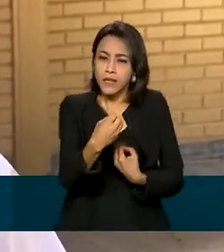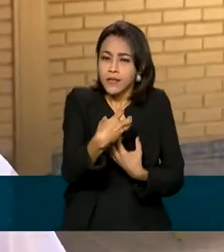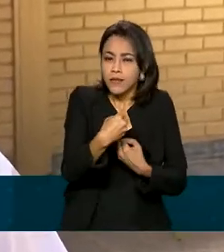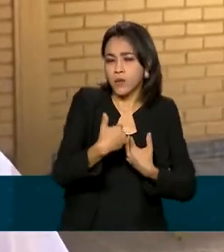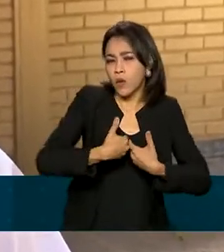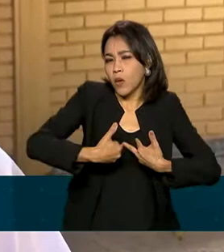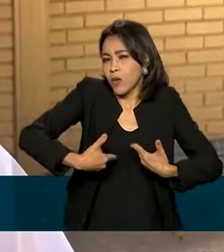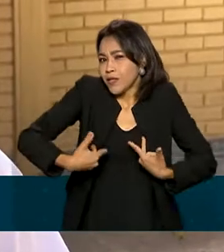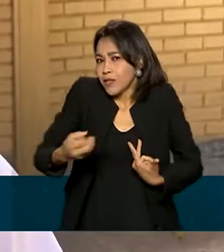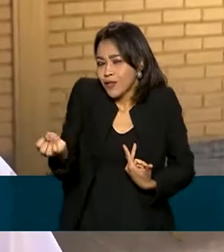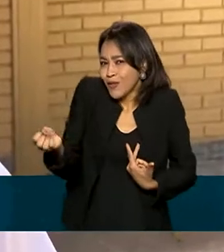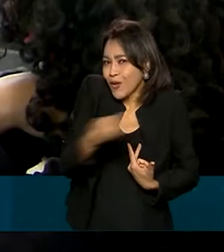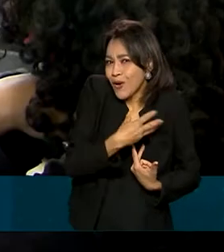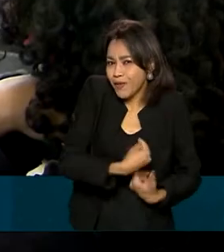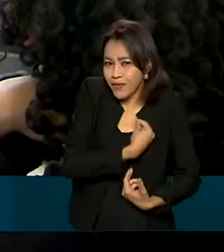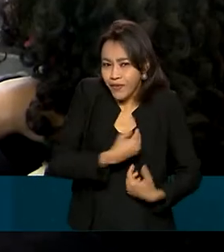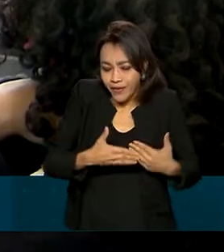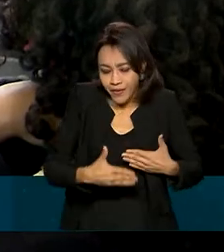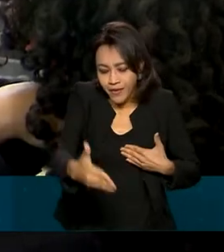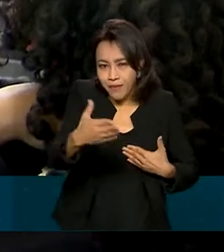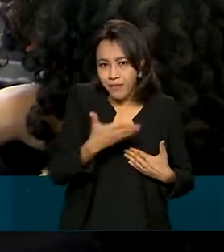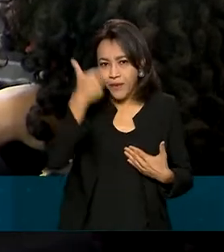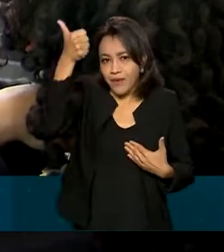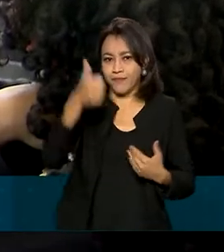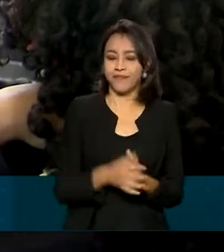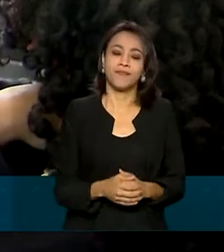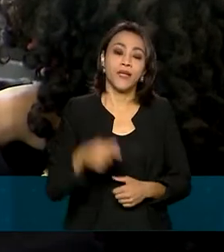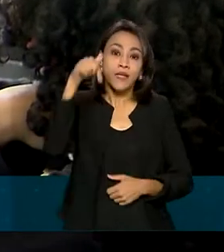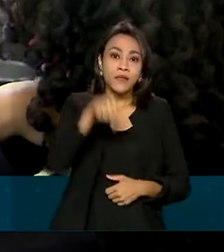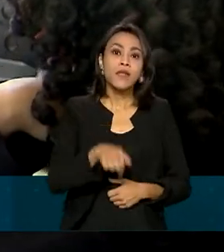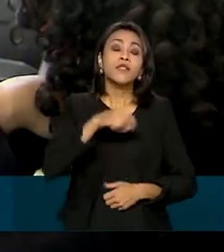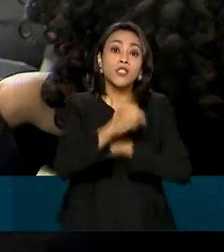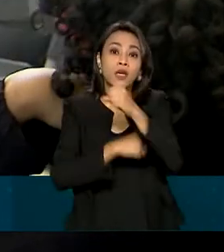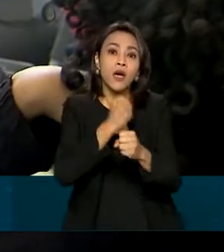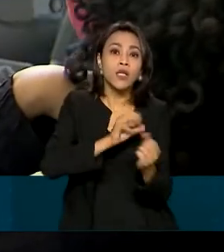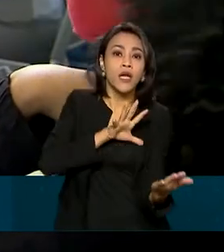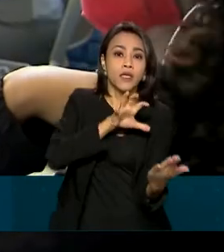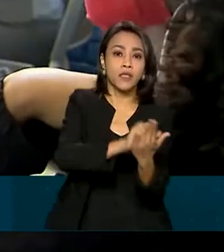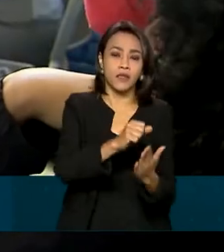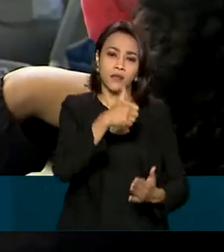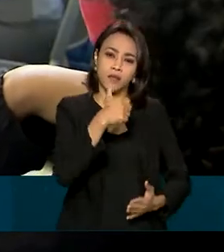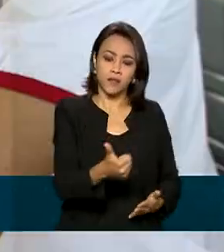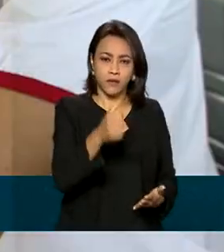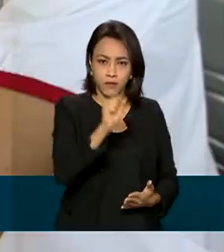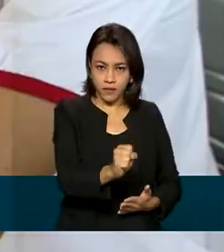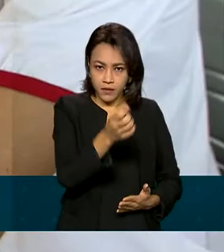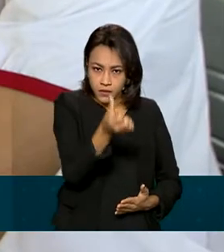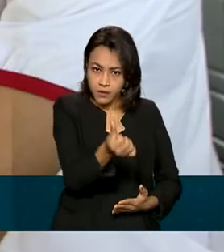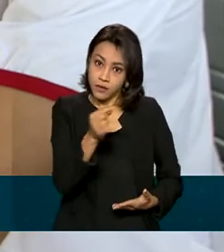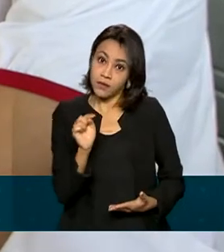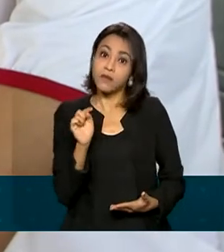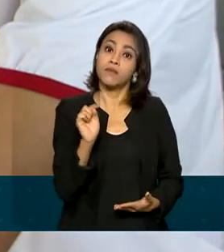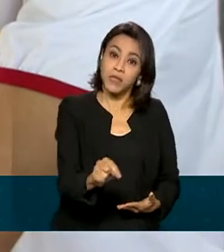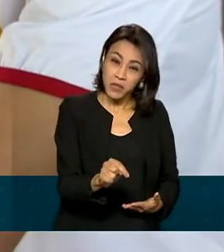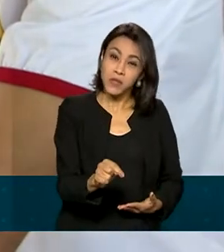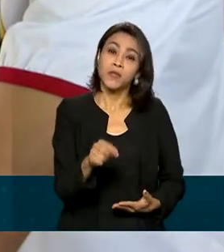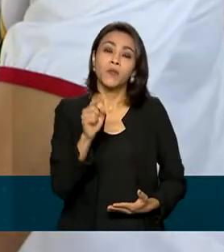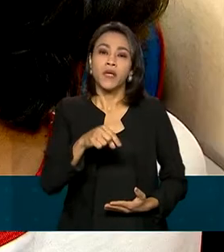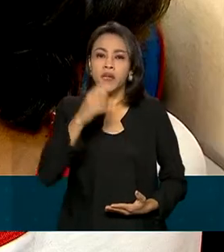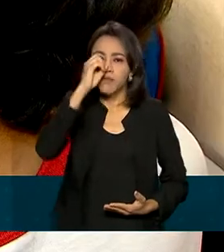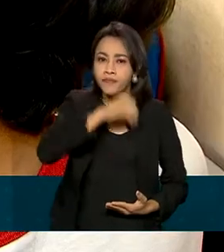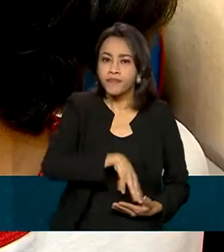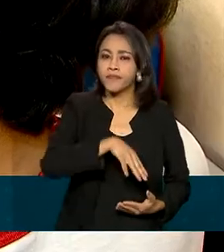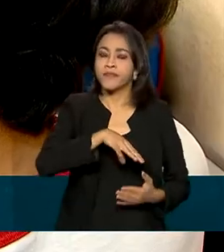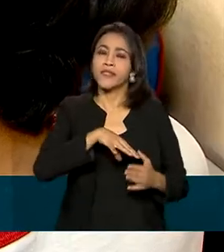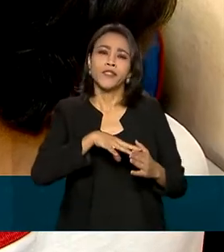coisas novas para a gente viver melhor. Neste ano, já foram registradas mais de 186 mil violações de direitos humanos